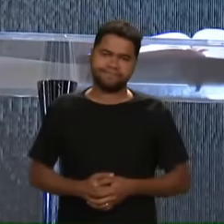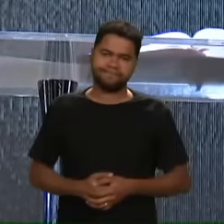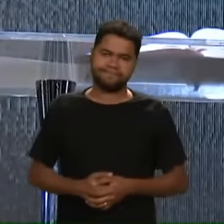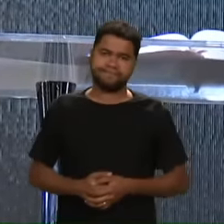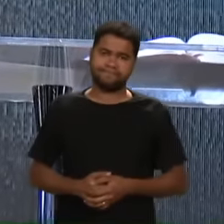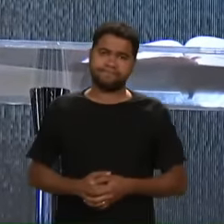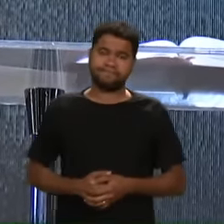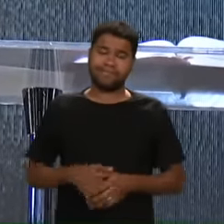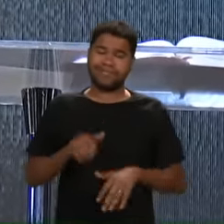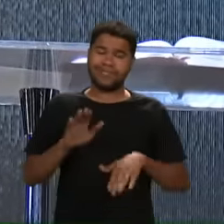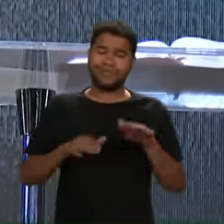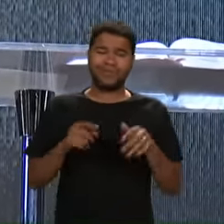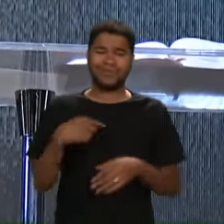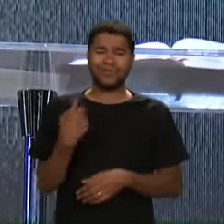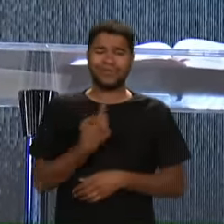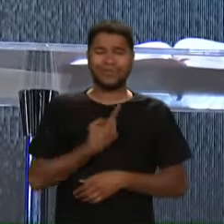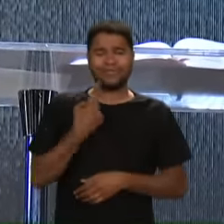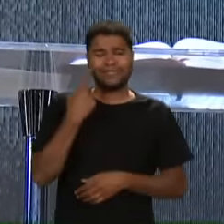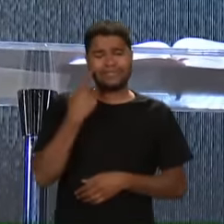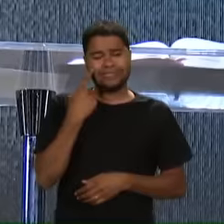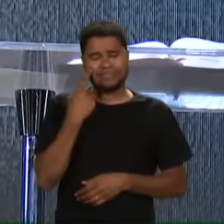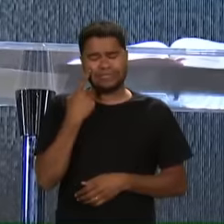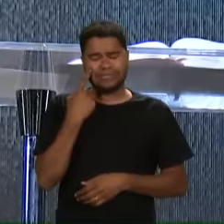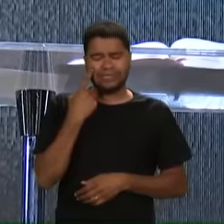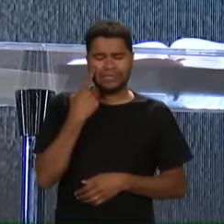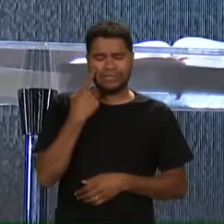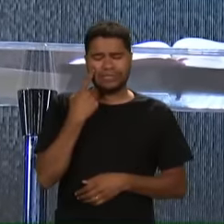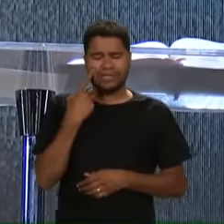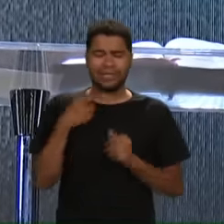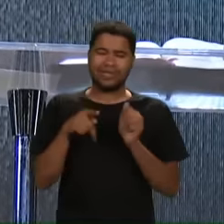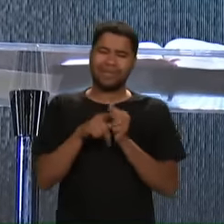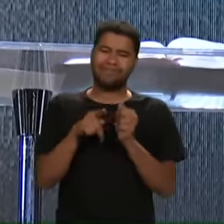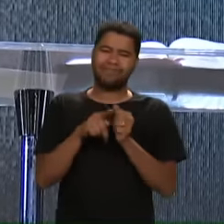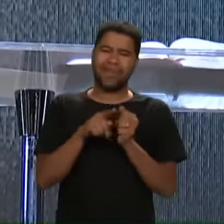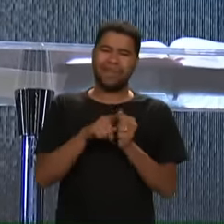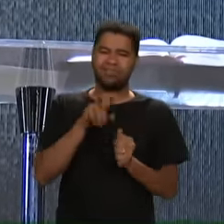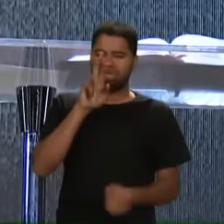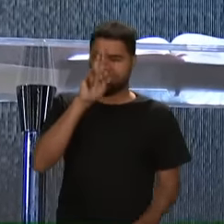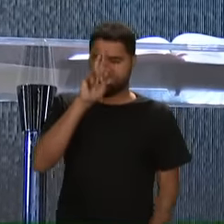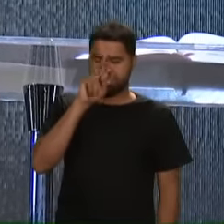Mas muitas vezes A gente acha que Pedro pisou na bola